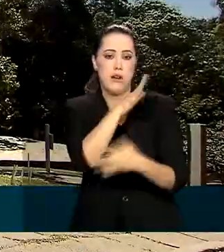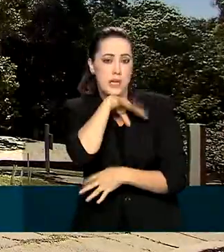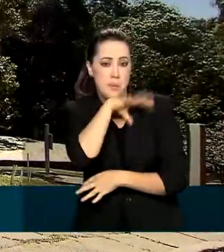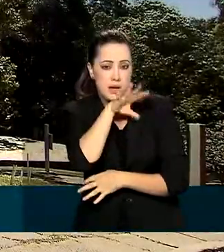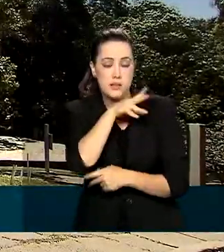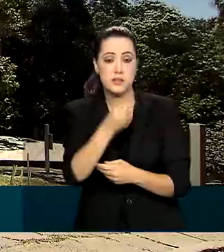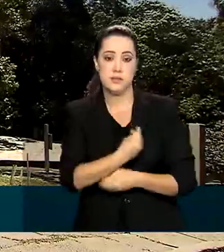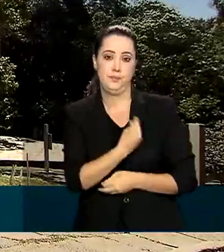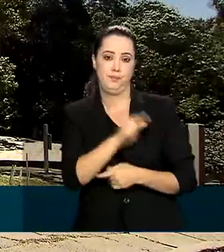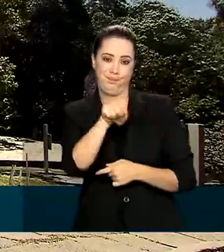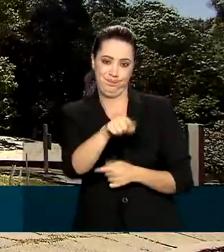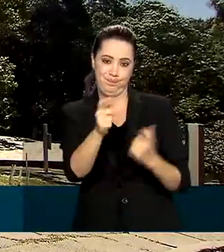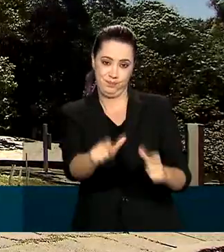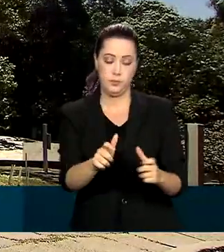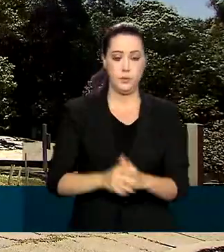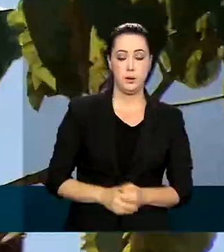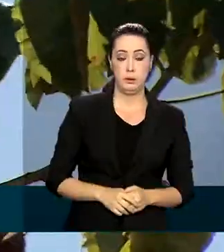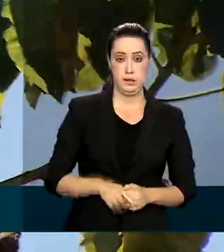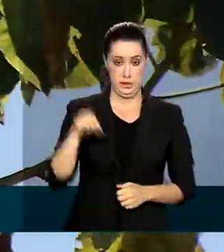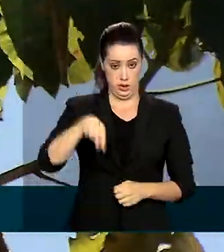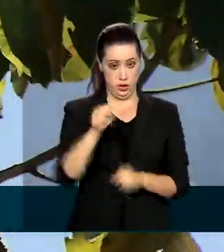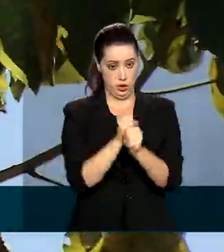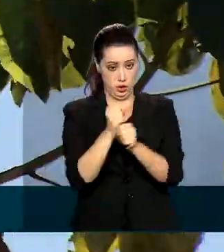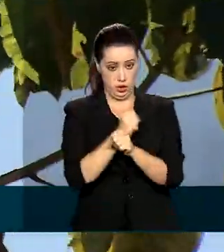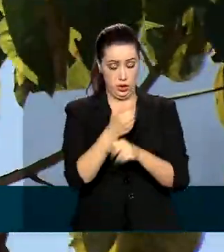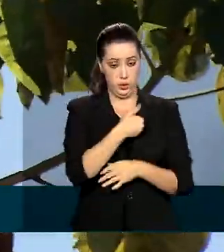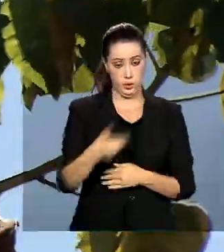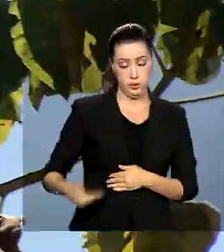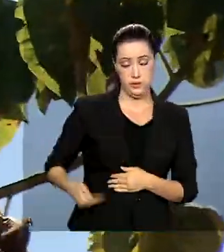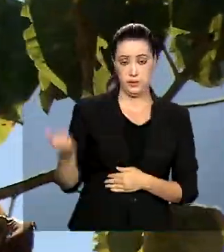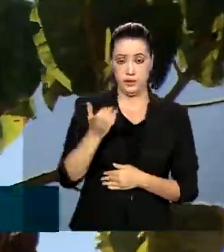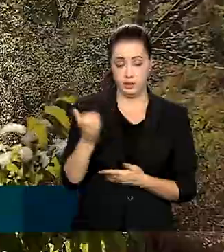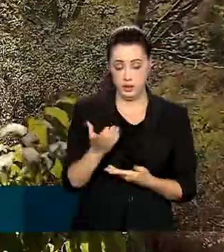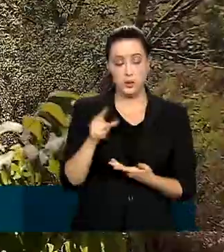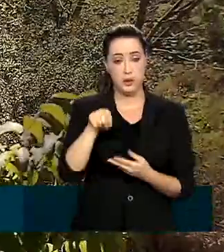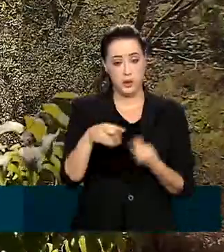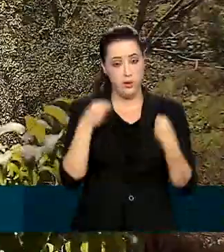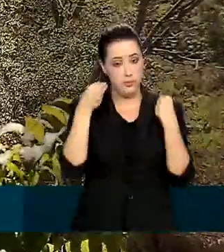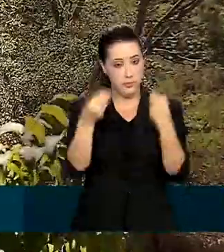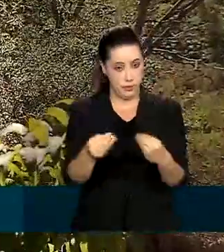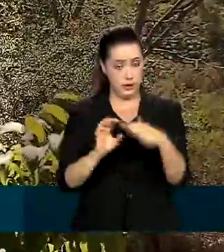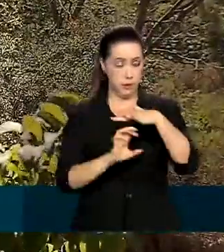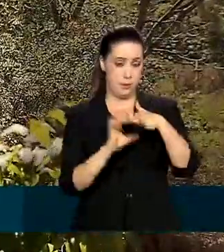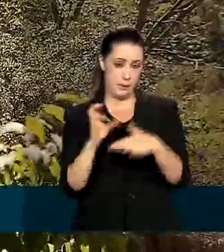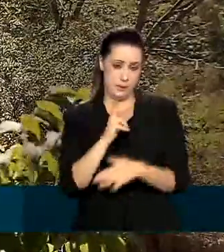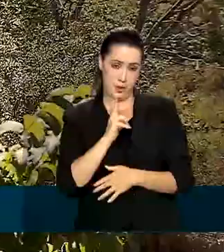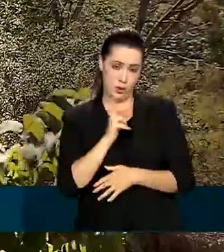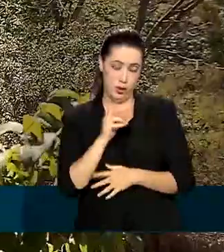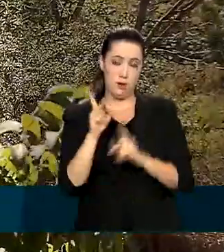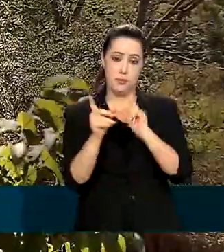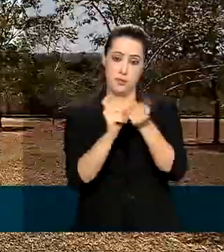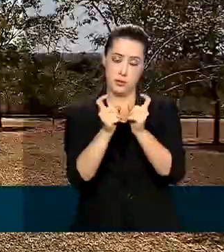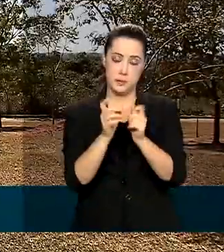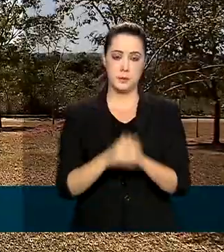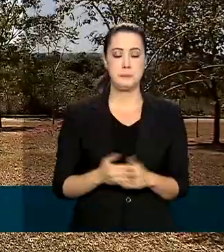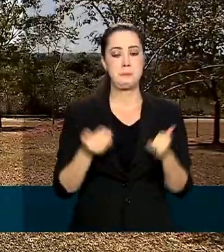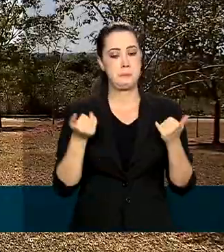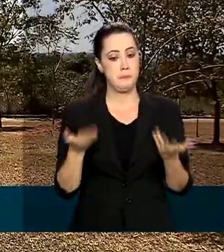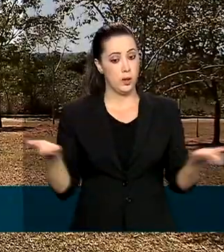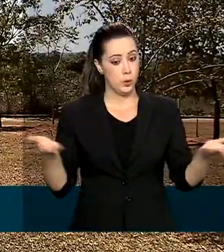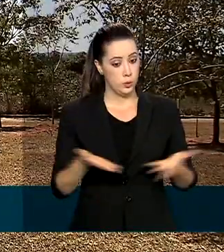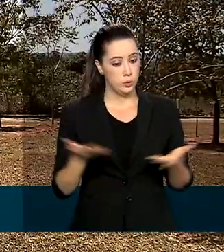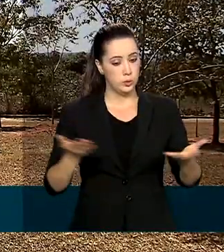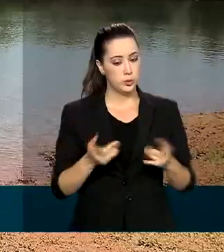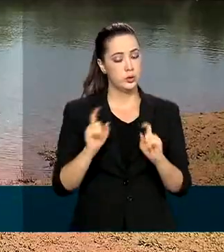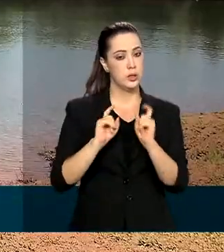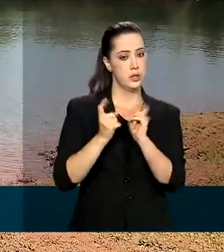administração do parque a iniciativa privada. Para isso, deve incluir a Floresta Nacional de Brasília na proposta. Atualmente, os parques